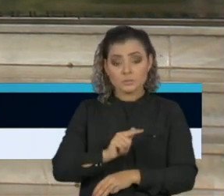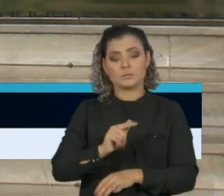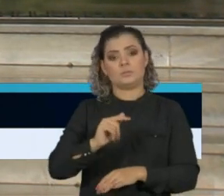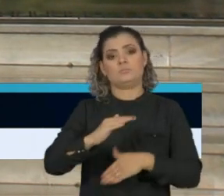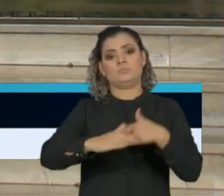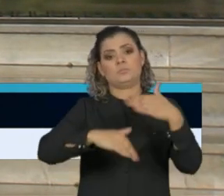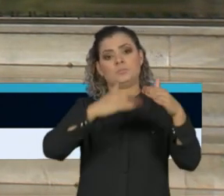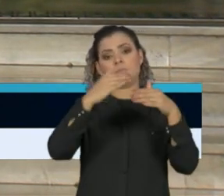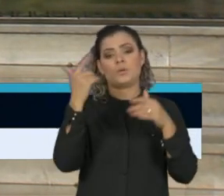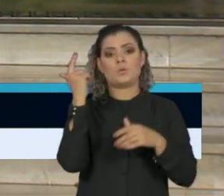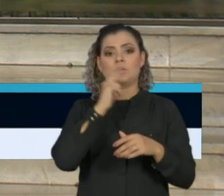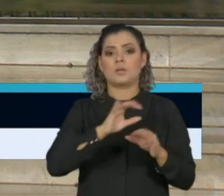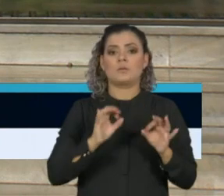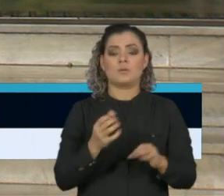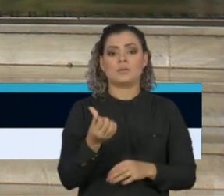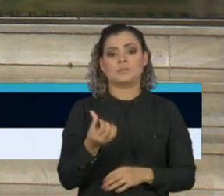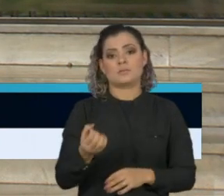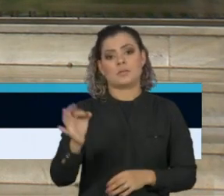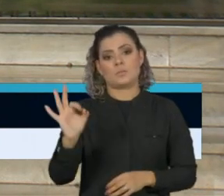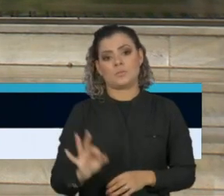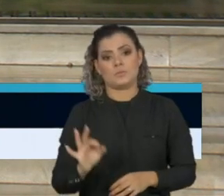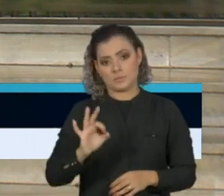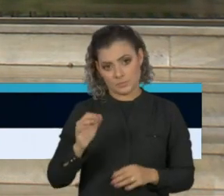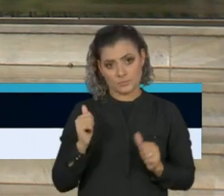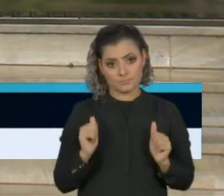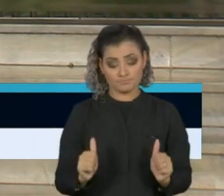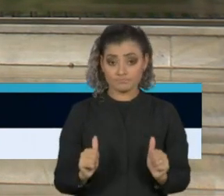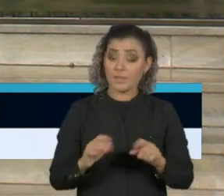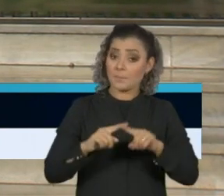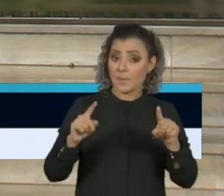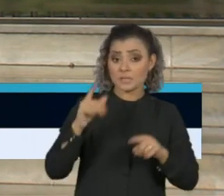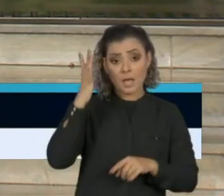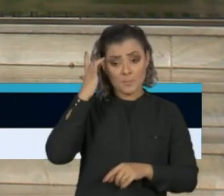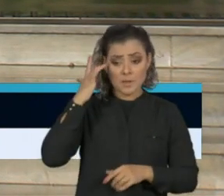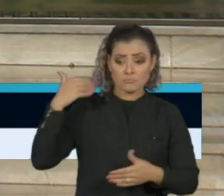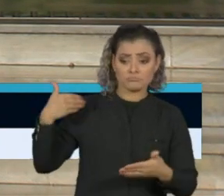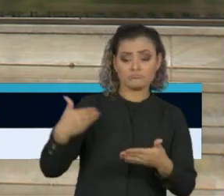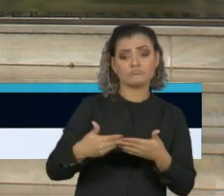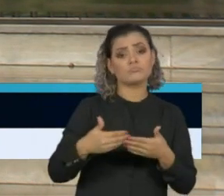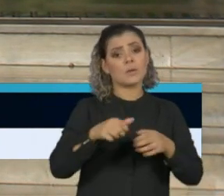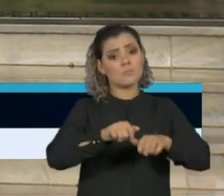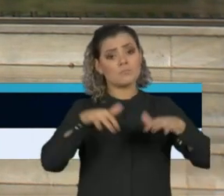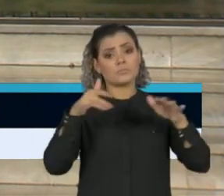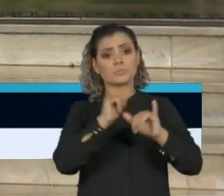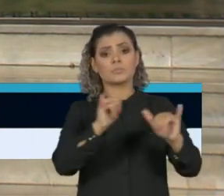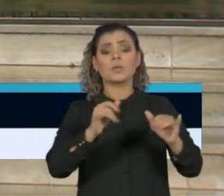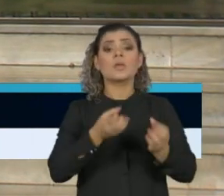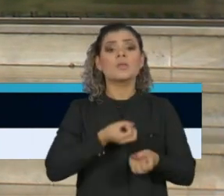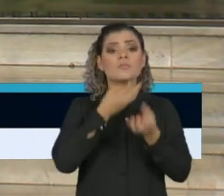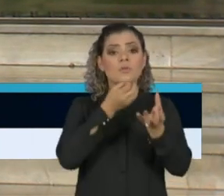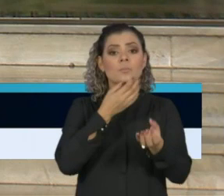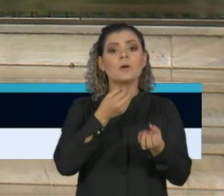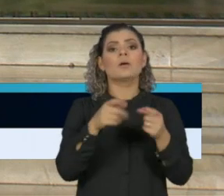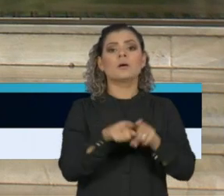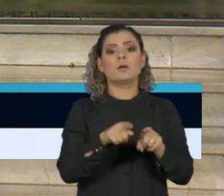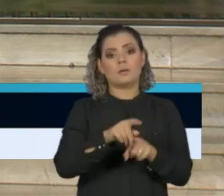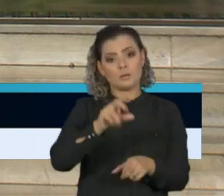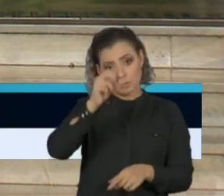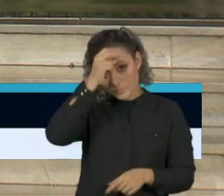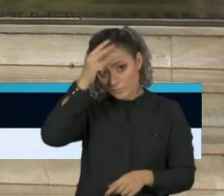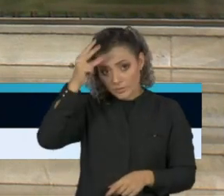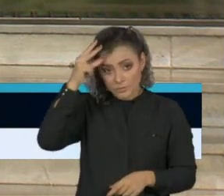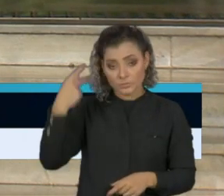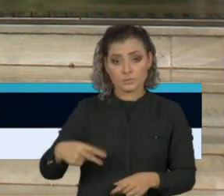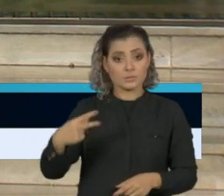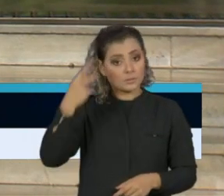ultrapassar os 60%. Amanhã, inclusive, na coletiva, vamos informar os municípios aqui do Estado de São Paulo